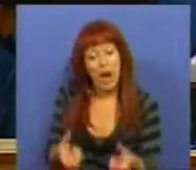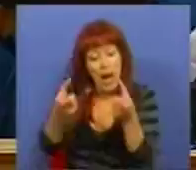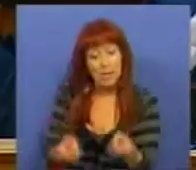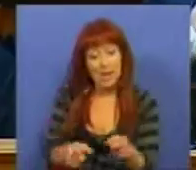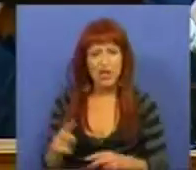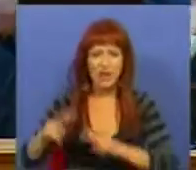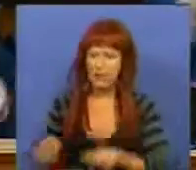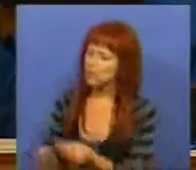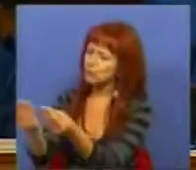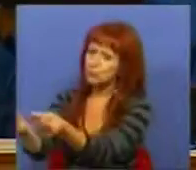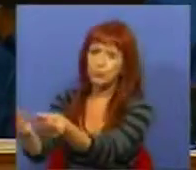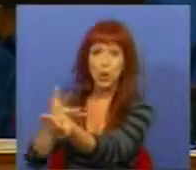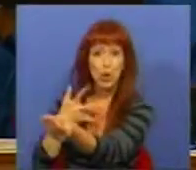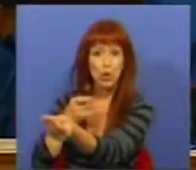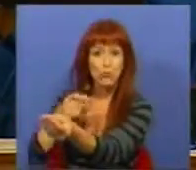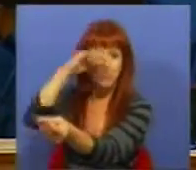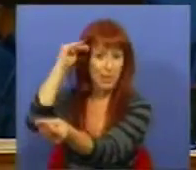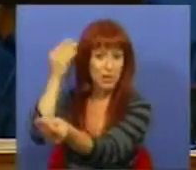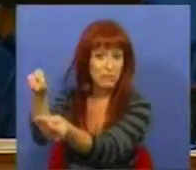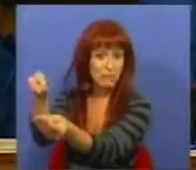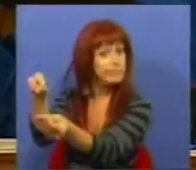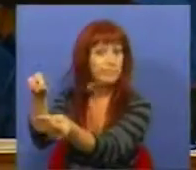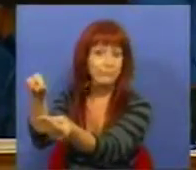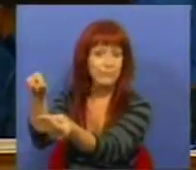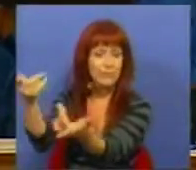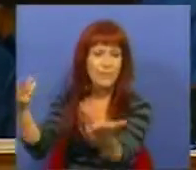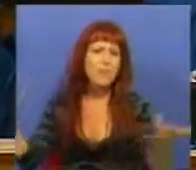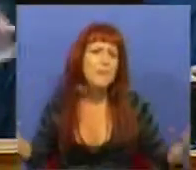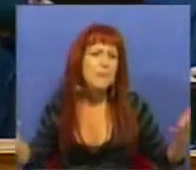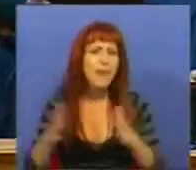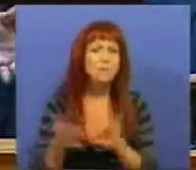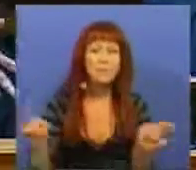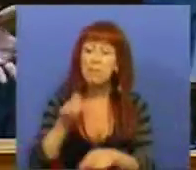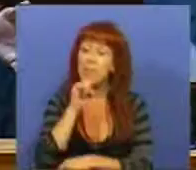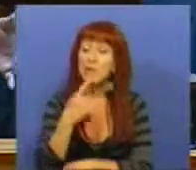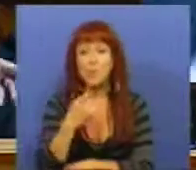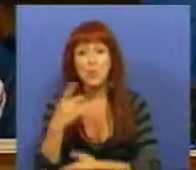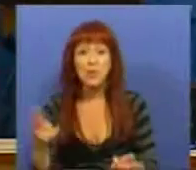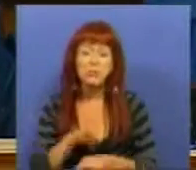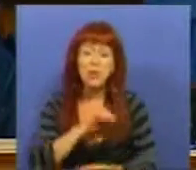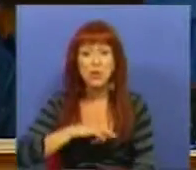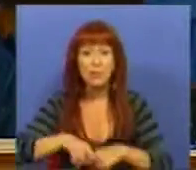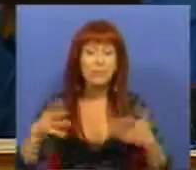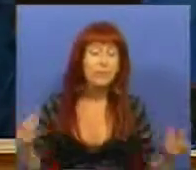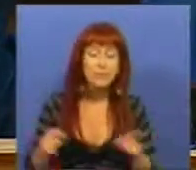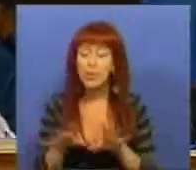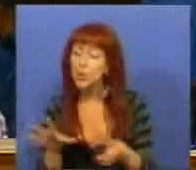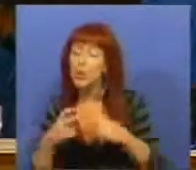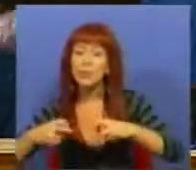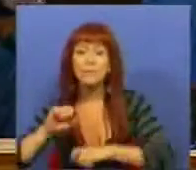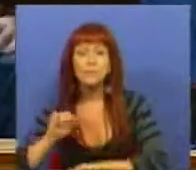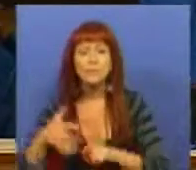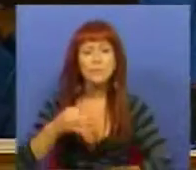das finanças ao Dr. Passos Coelho? É que, também posso perguntar-vos, Srs. Deputados, o grupo